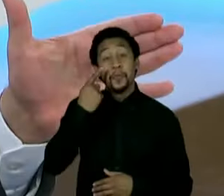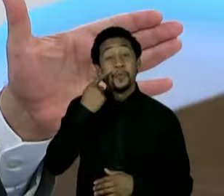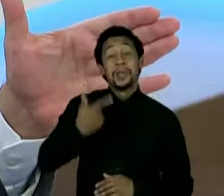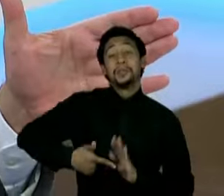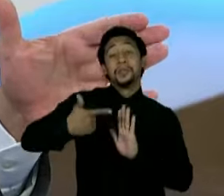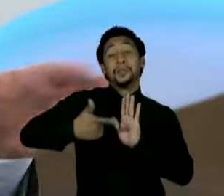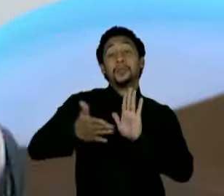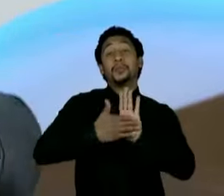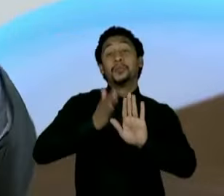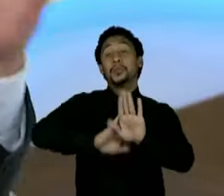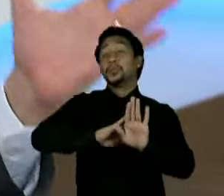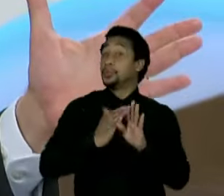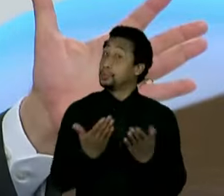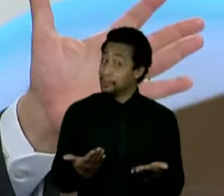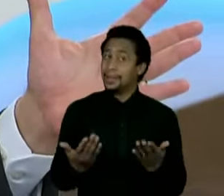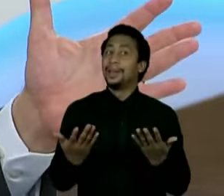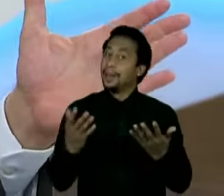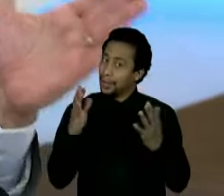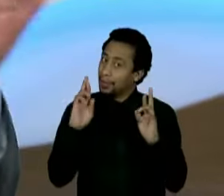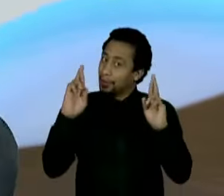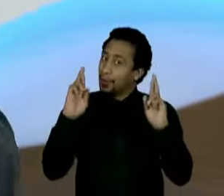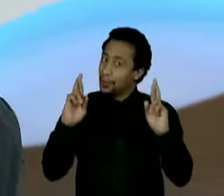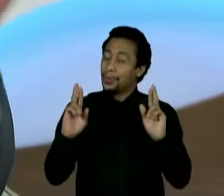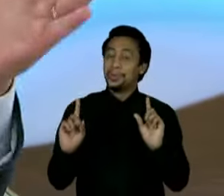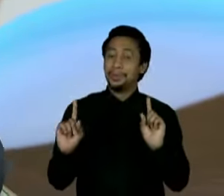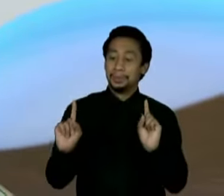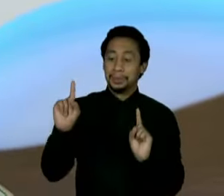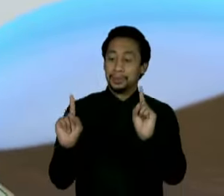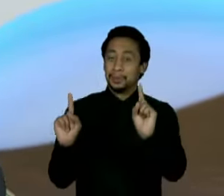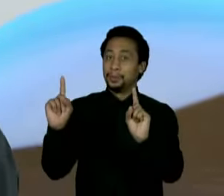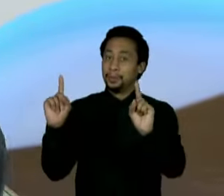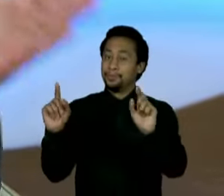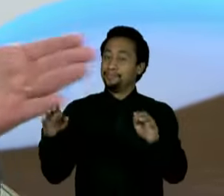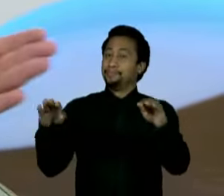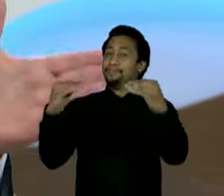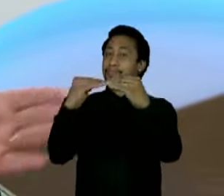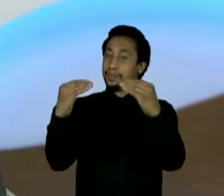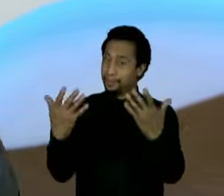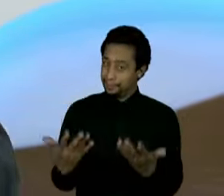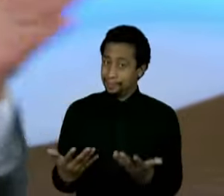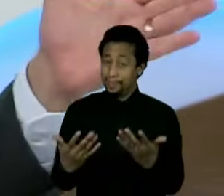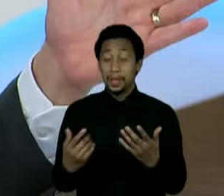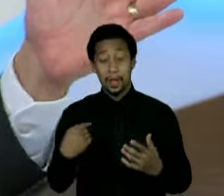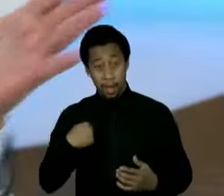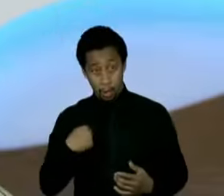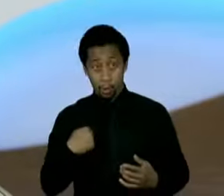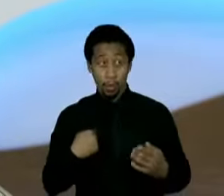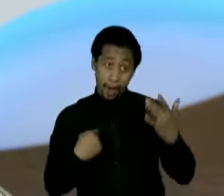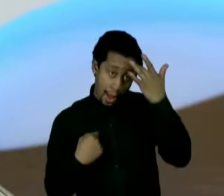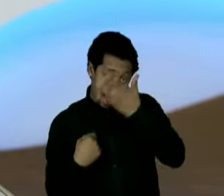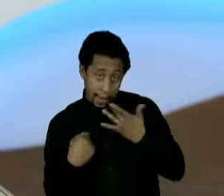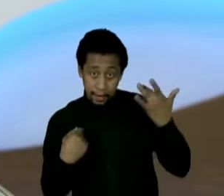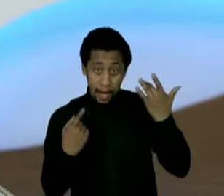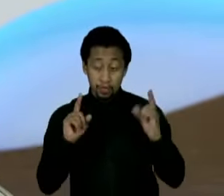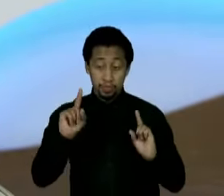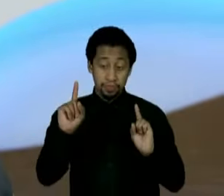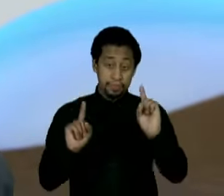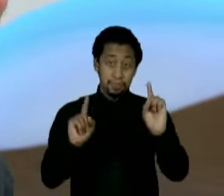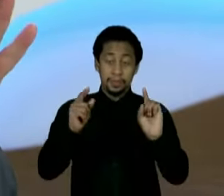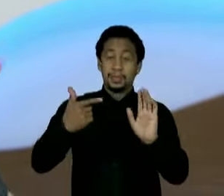igualitárias, porque a outra hipótese é estarmos os dois no segundo turno, eu e Haddad, o que daria uma